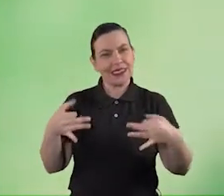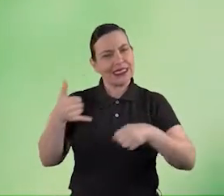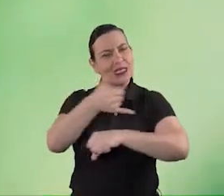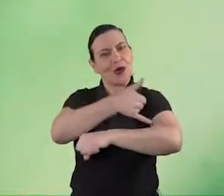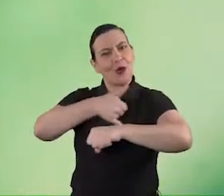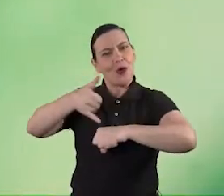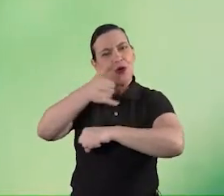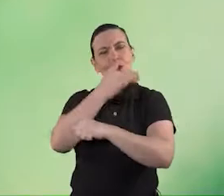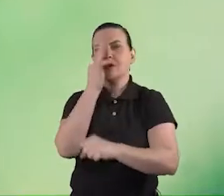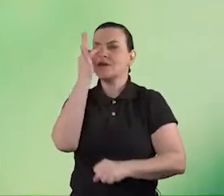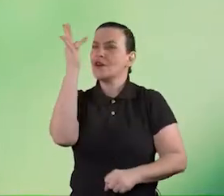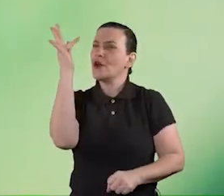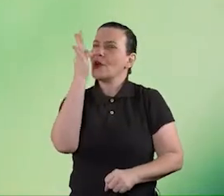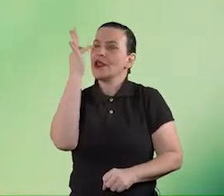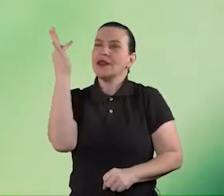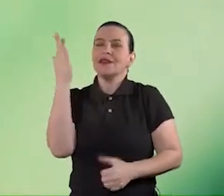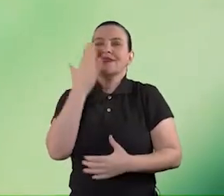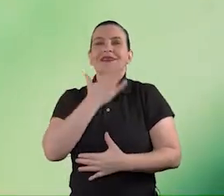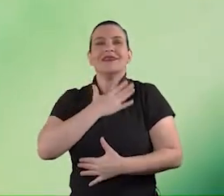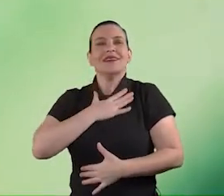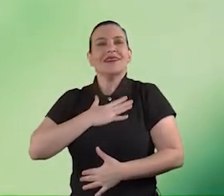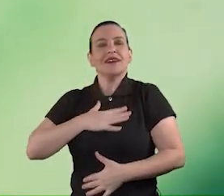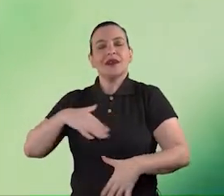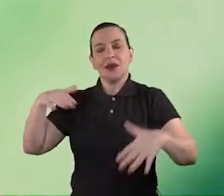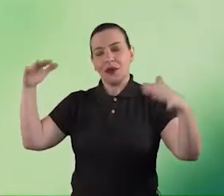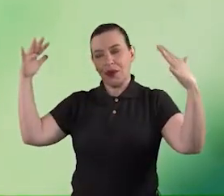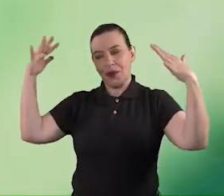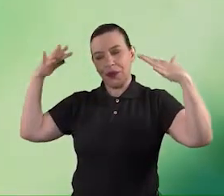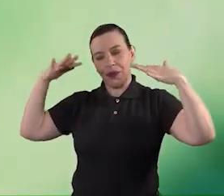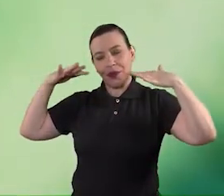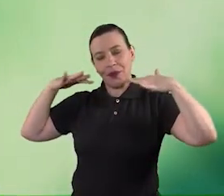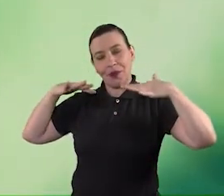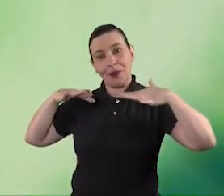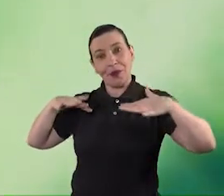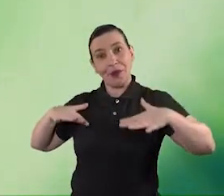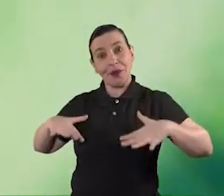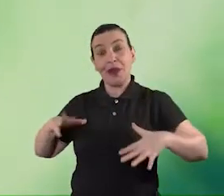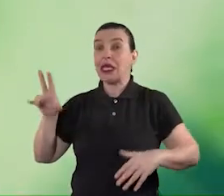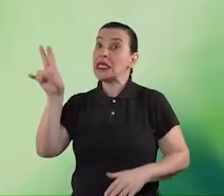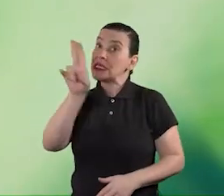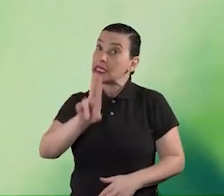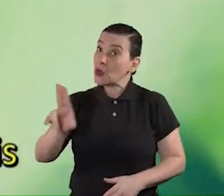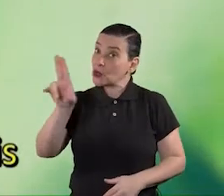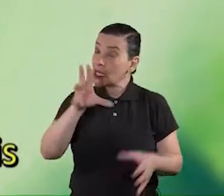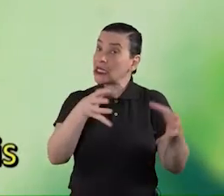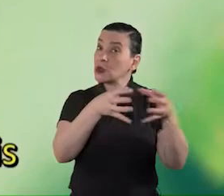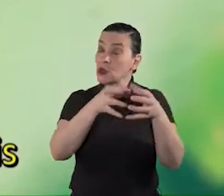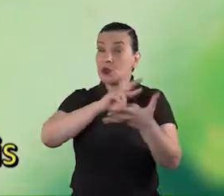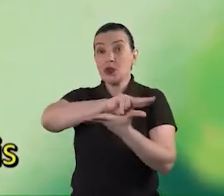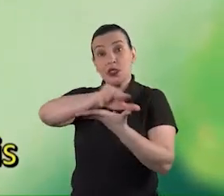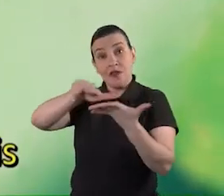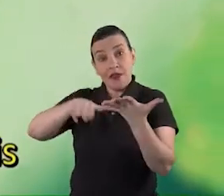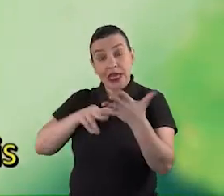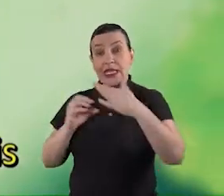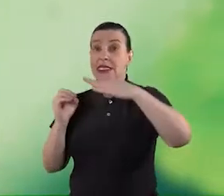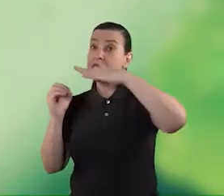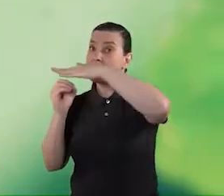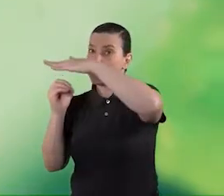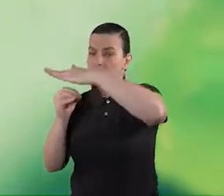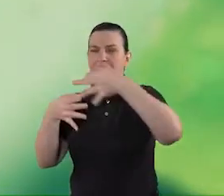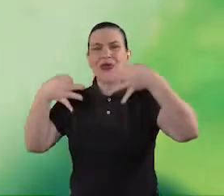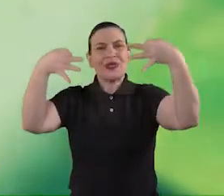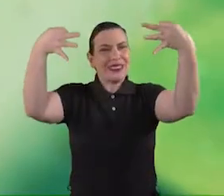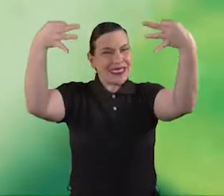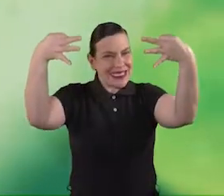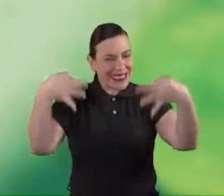e dizer que geralmente são muito relaxantes e calmantes são usados em muitos mixes diferentes da do Terra e tenho certeza de que os óleos